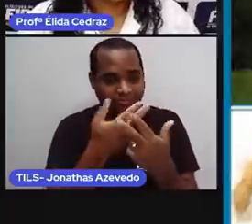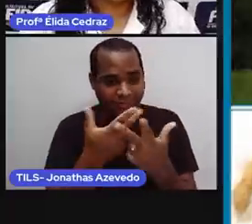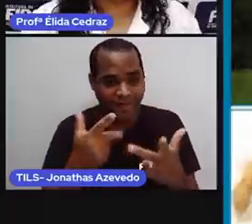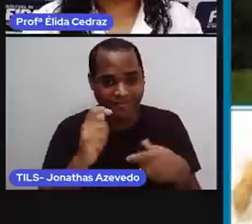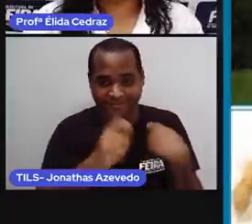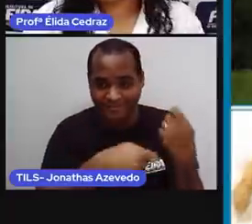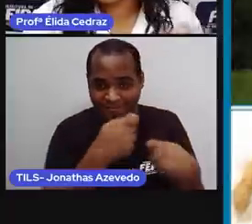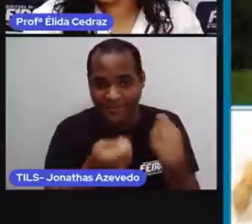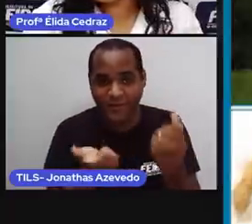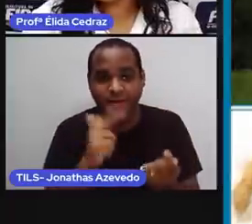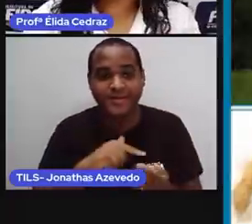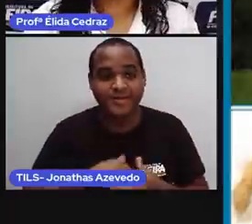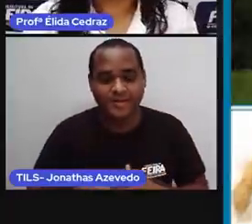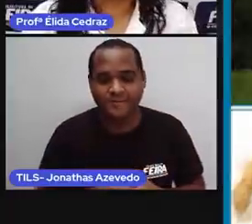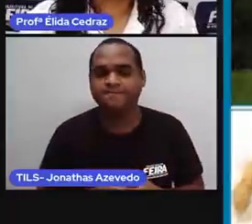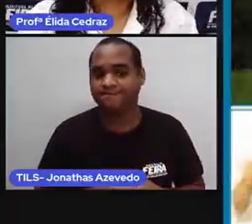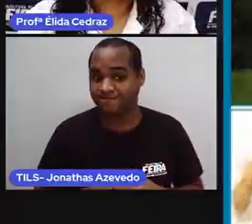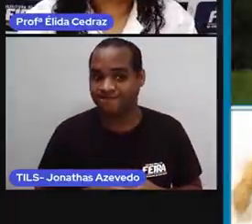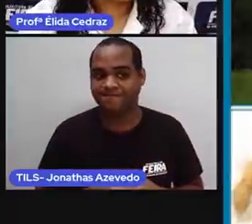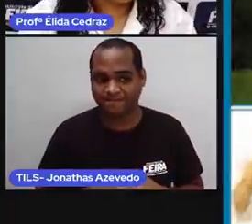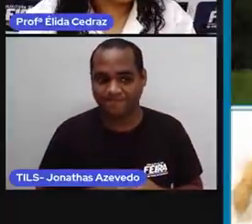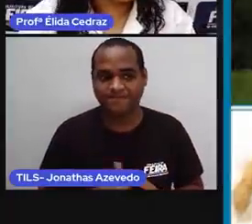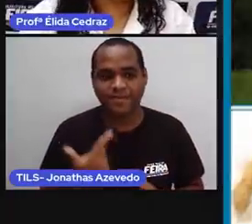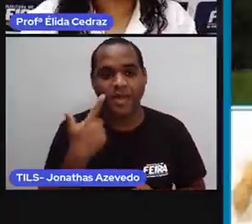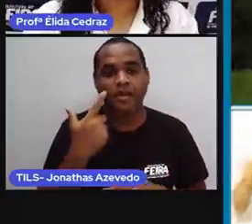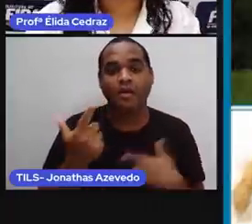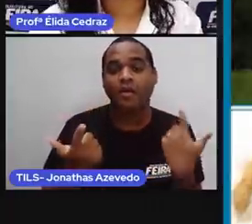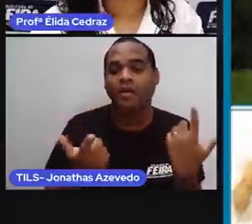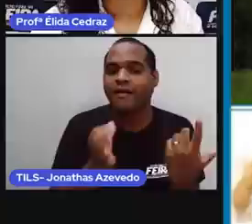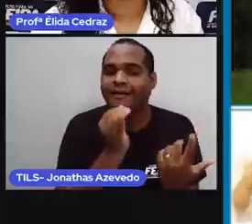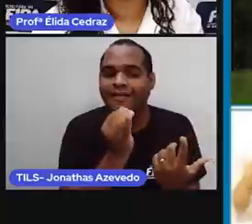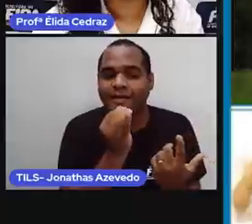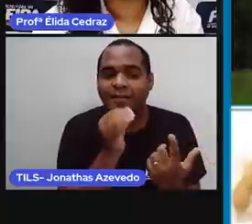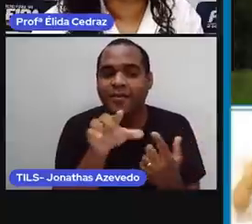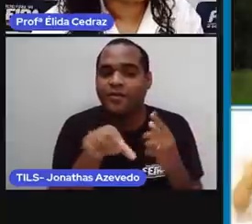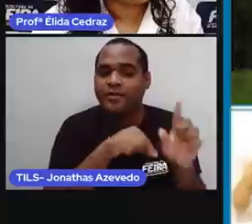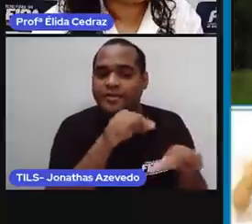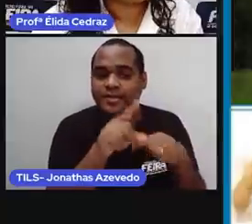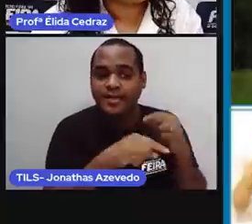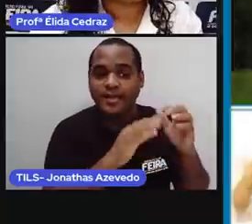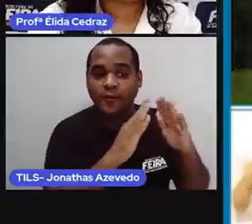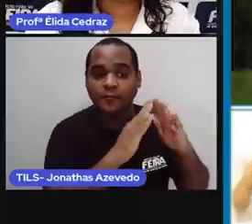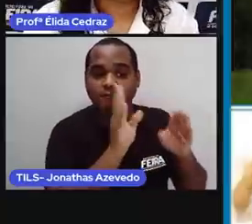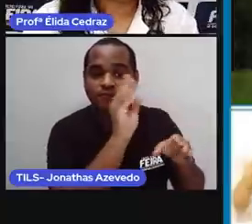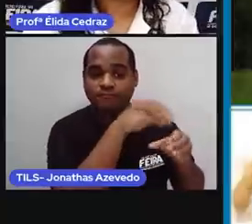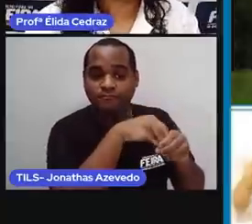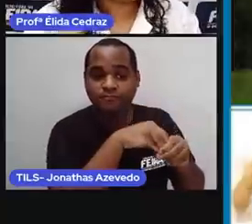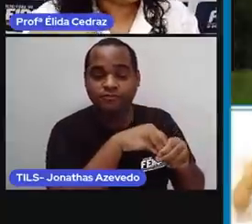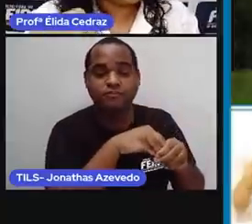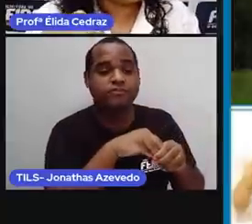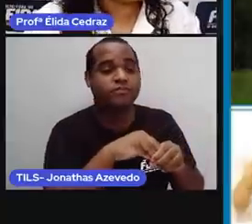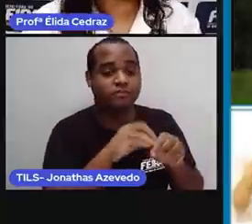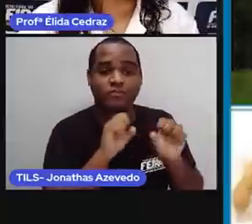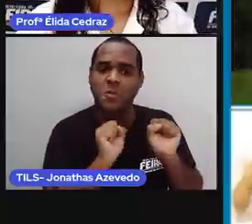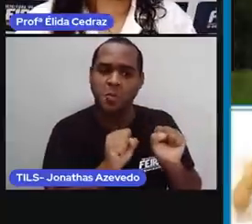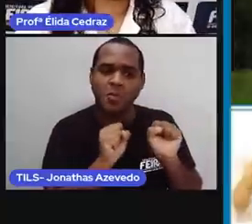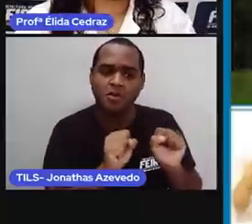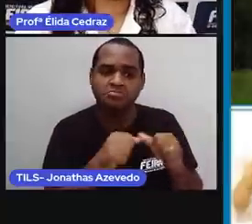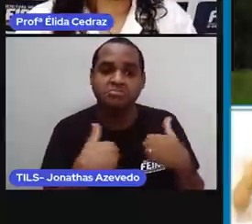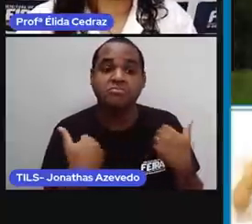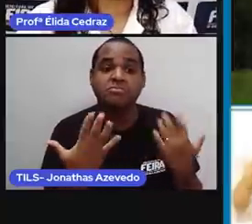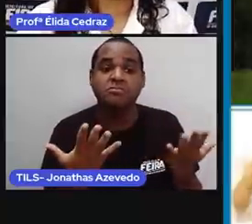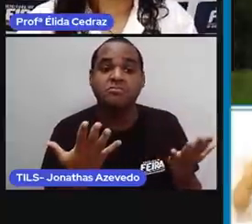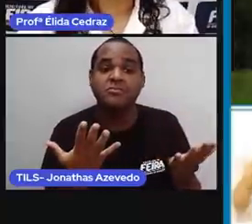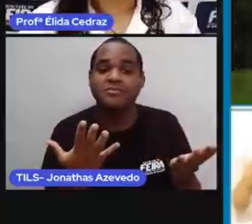E aí, qual deles a gente pode ter em casa, dentro da nossa casa?